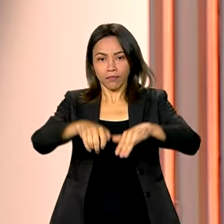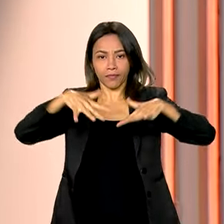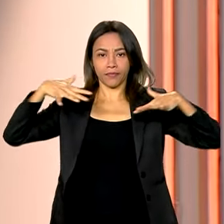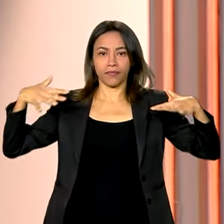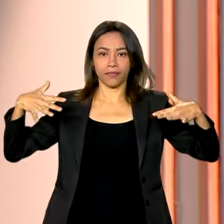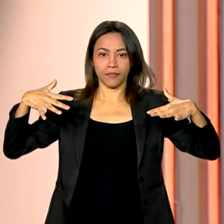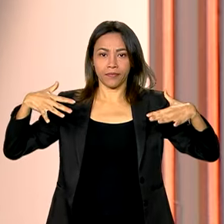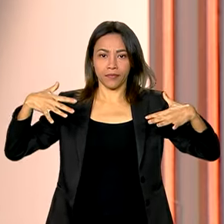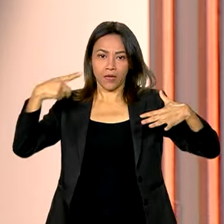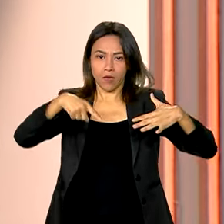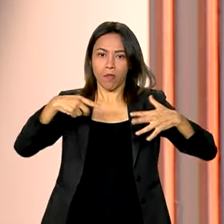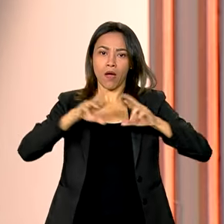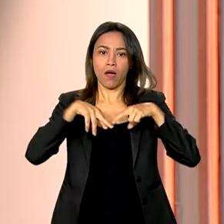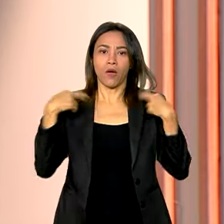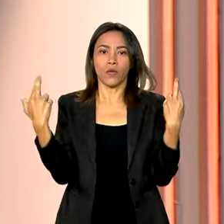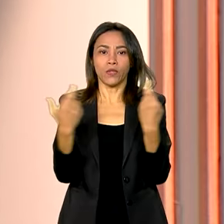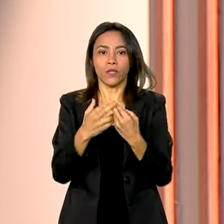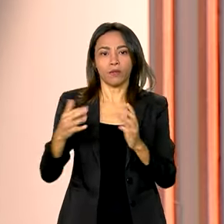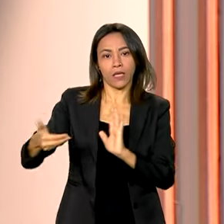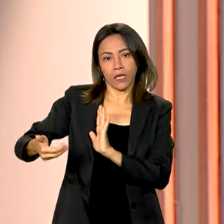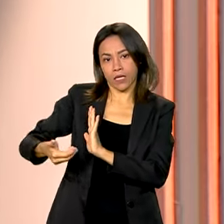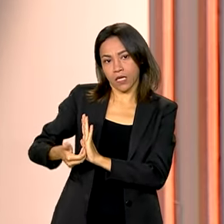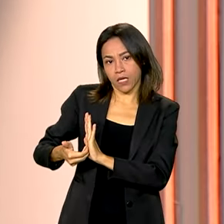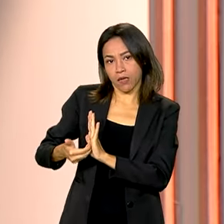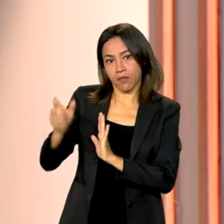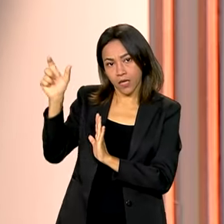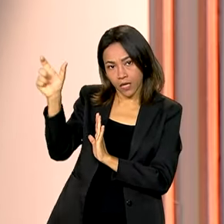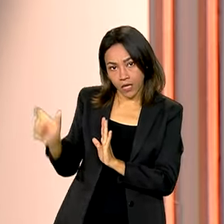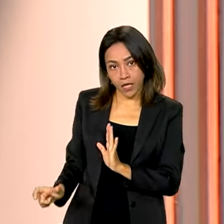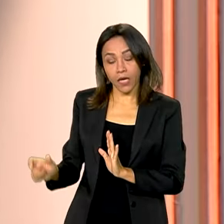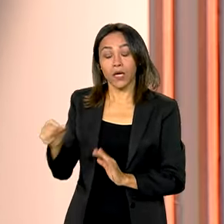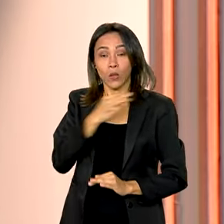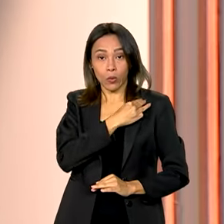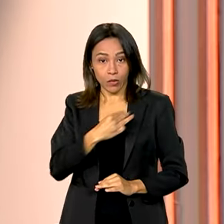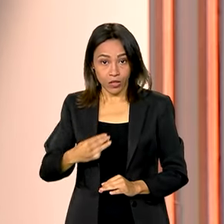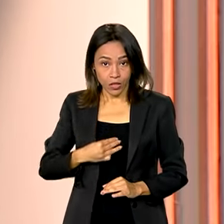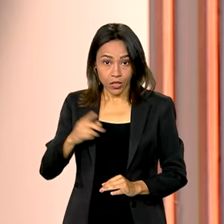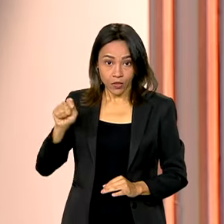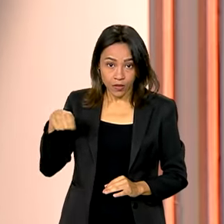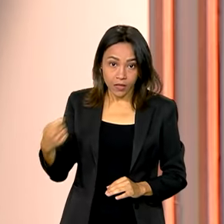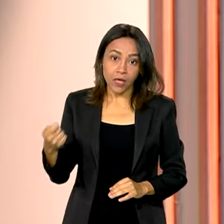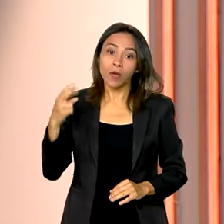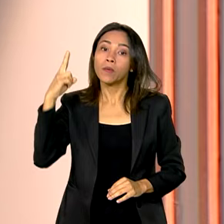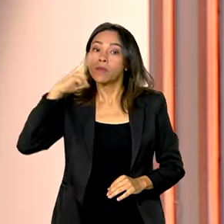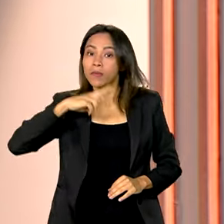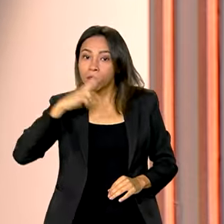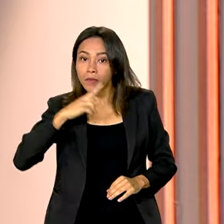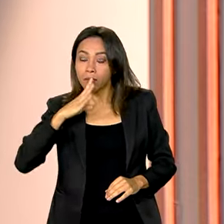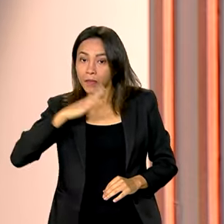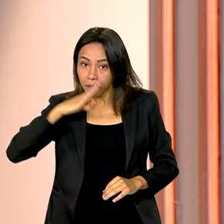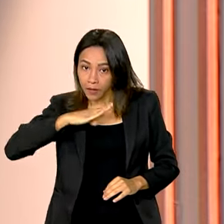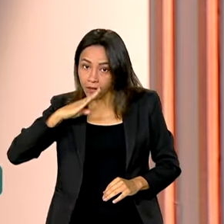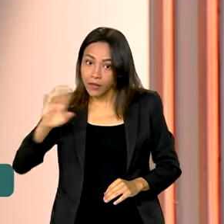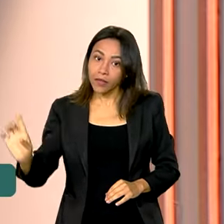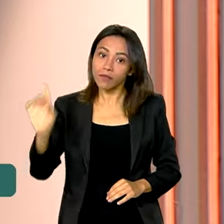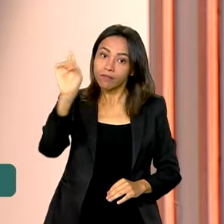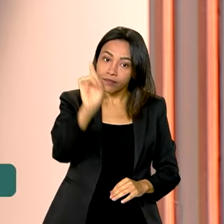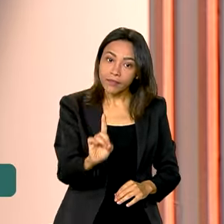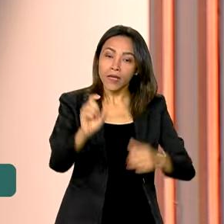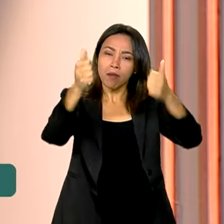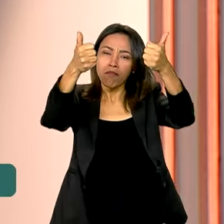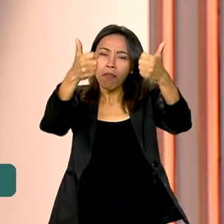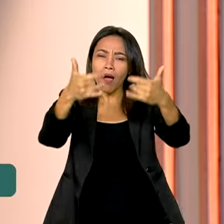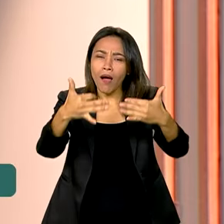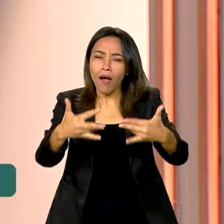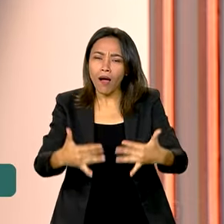Deputados, o ministro extraordinário de apoio à reconstrução do Rio Grande do Sul, Paulo Pimenta, apresentou um balanço das